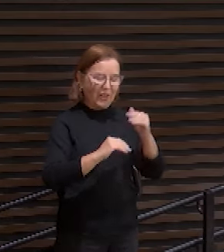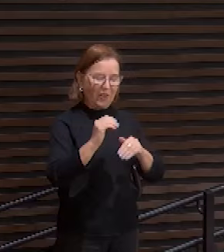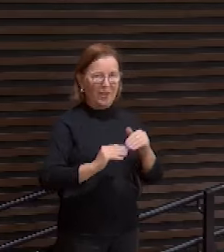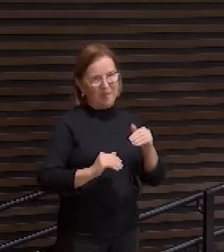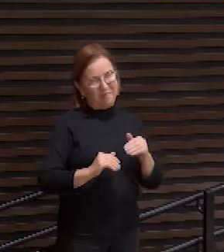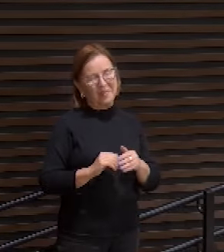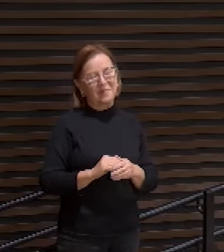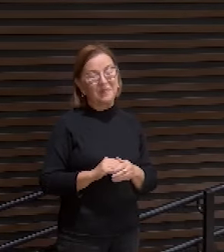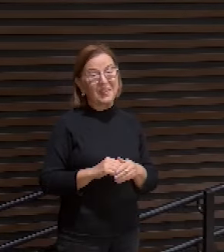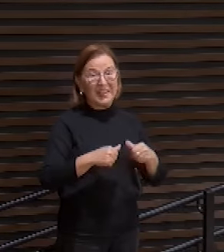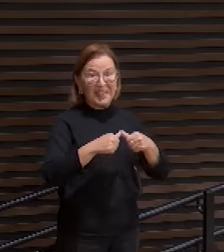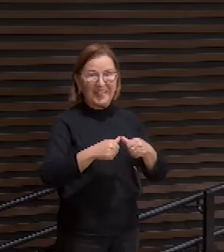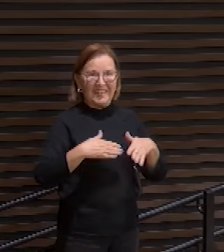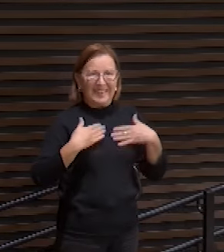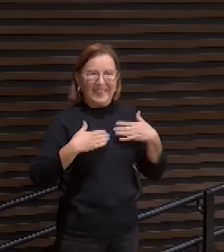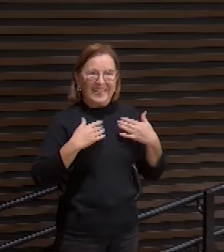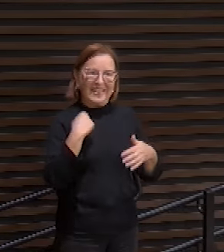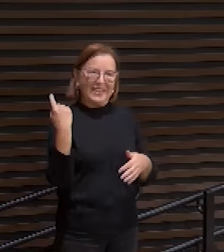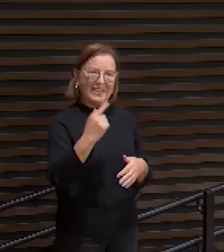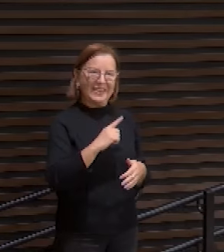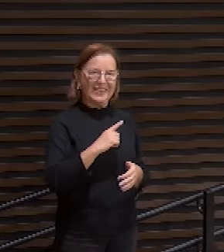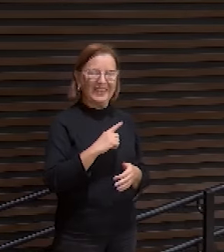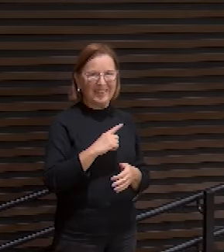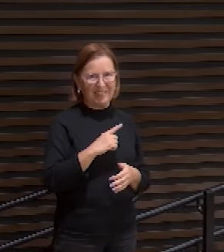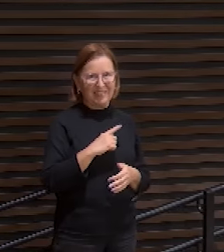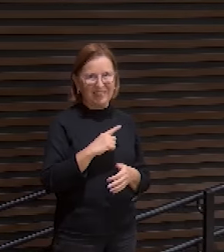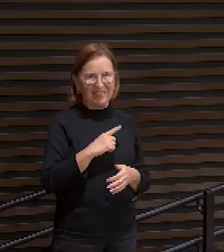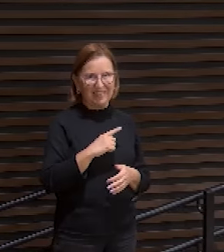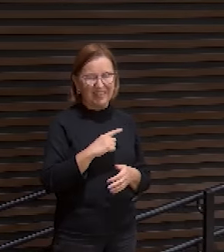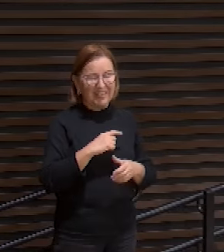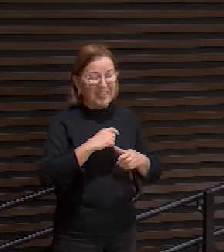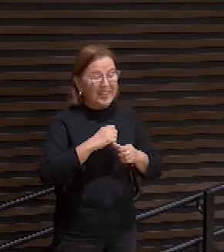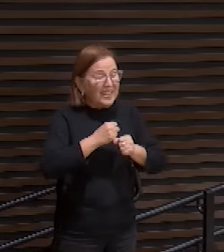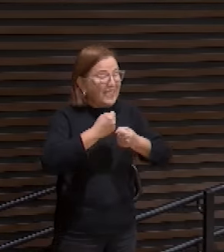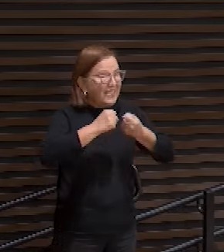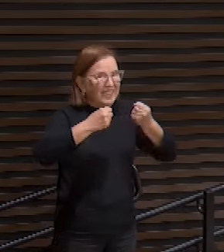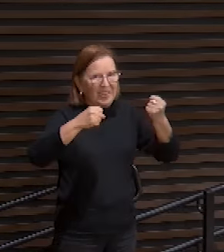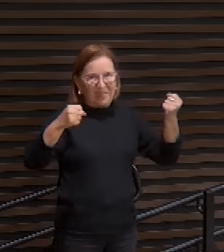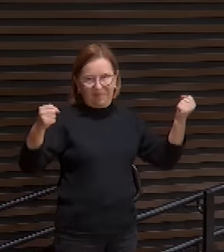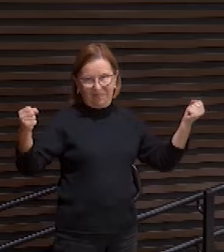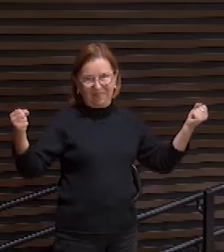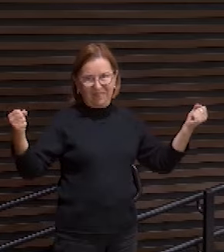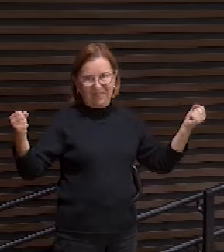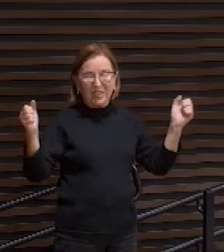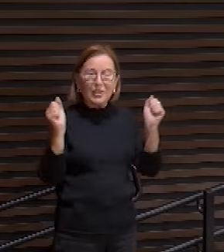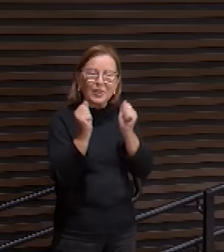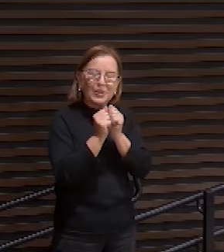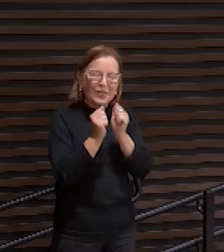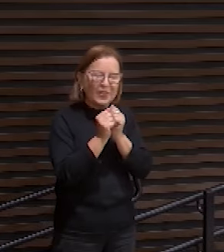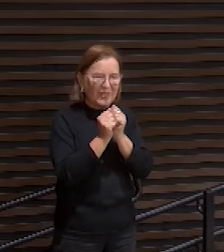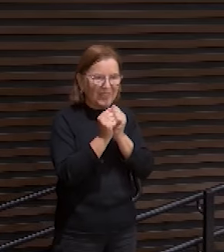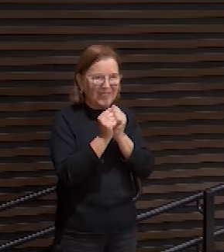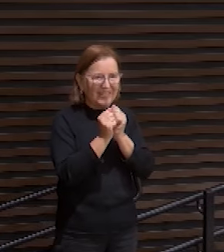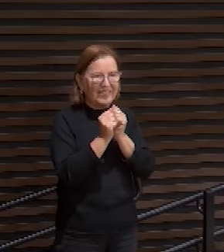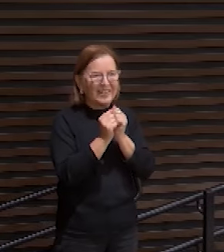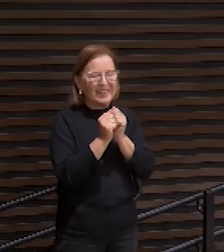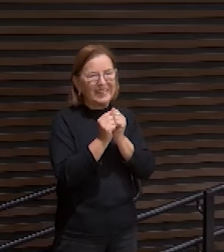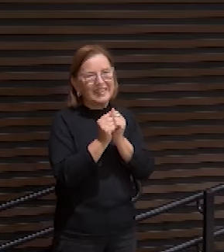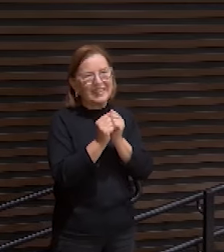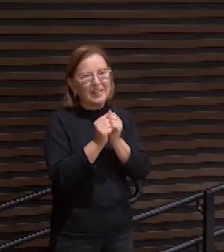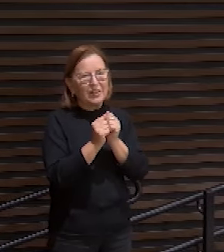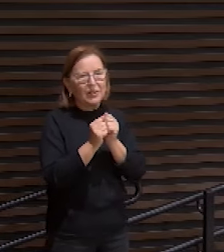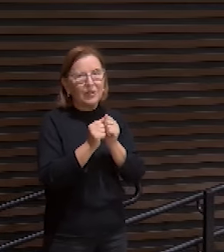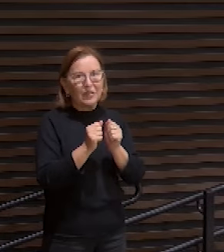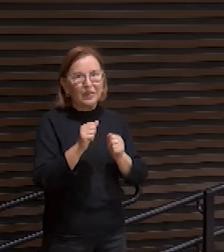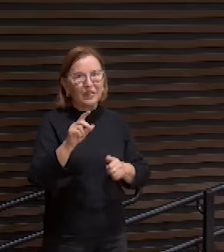este privilégio que nós temos é enorme, meus irmãos. De juntos, reunidos, congregados, como